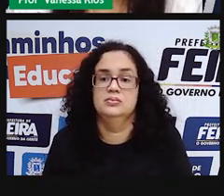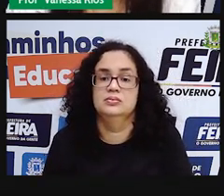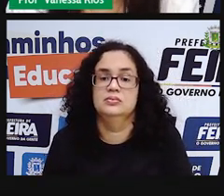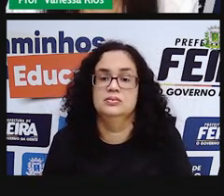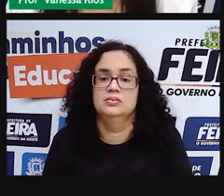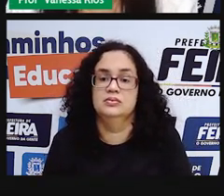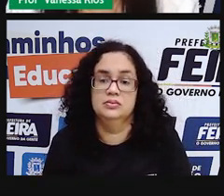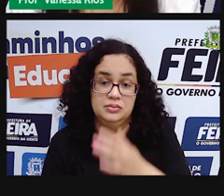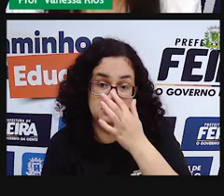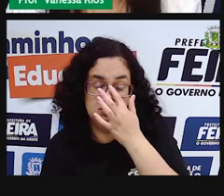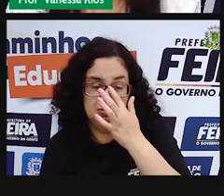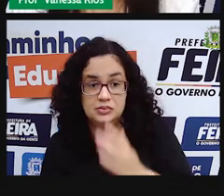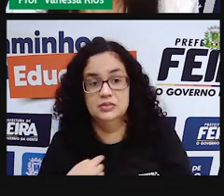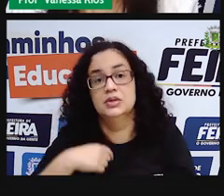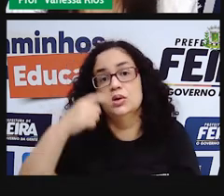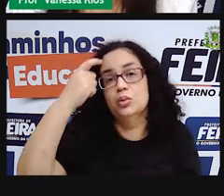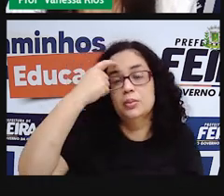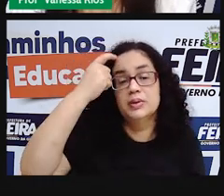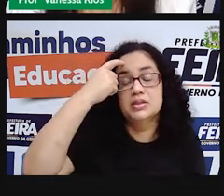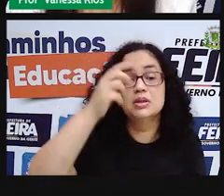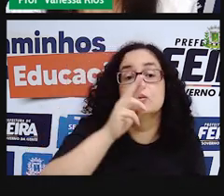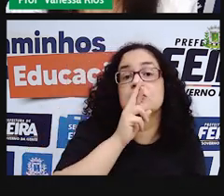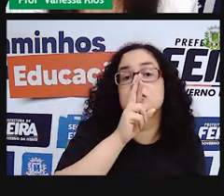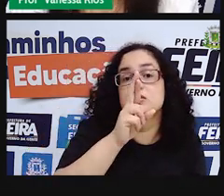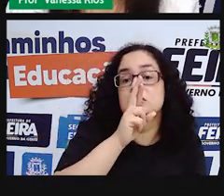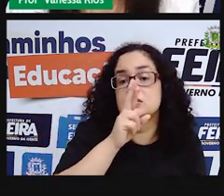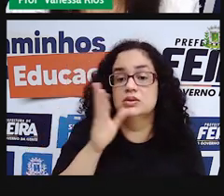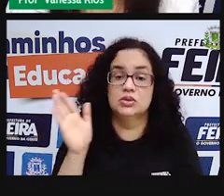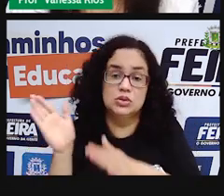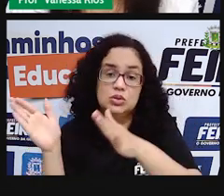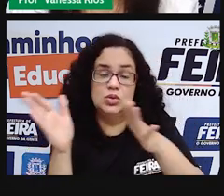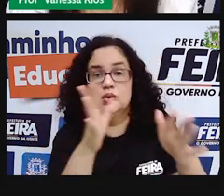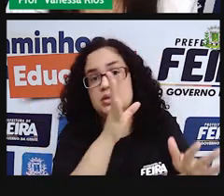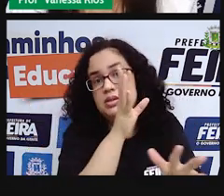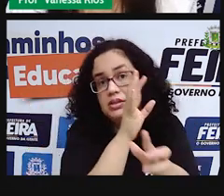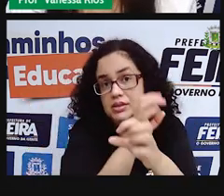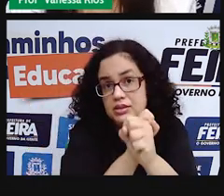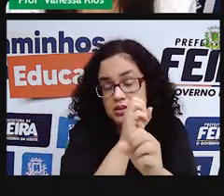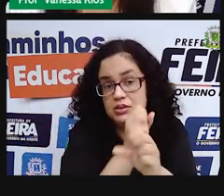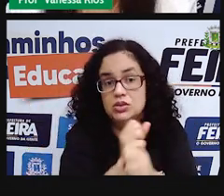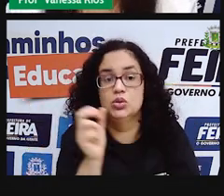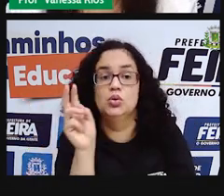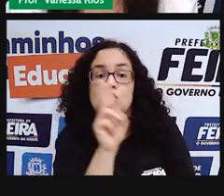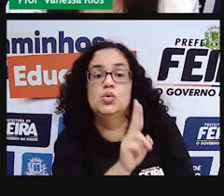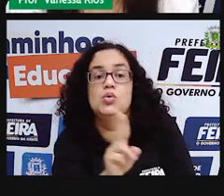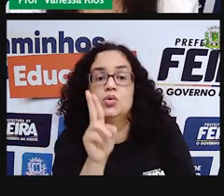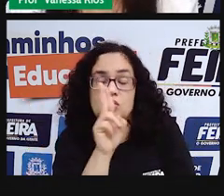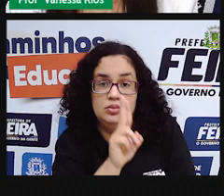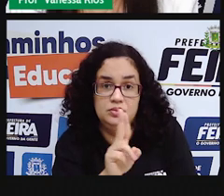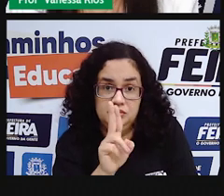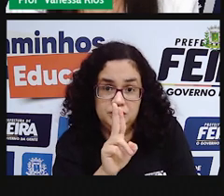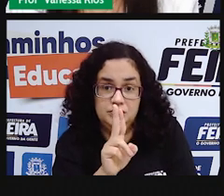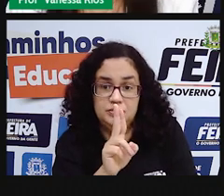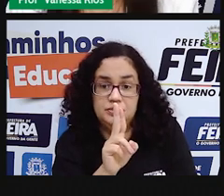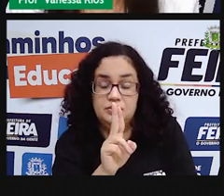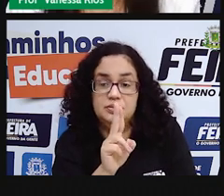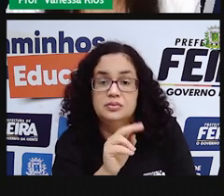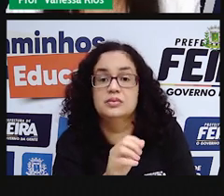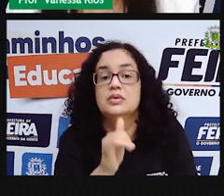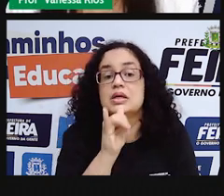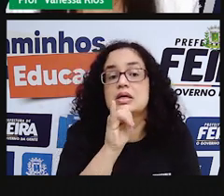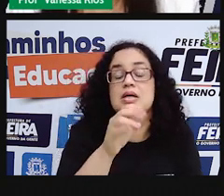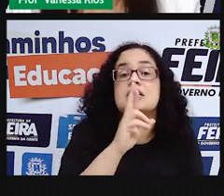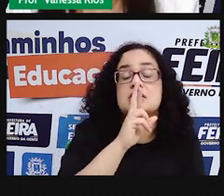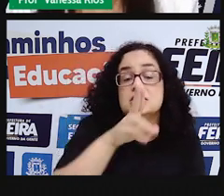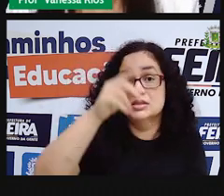Quando pensamos na resposta seguindo este cálculo, estamos usando a proporção. Nesse caso aí, a ideia